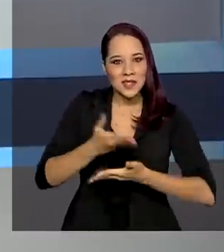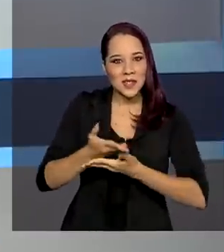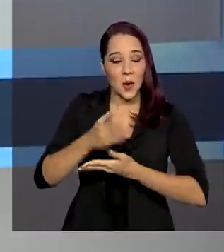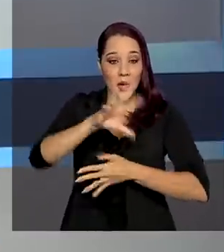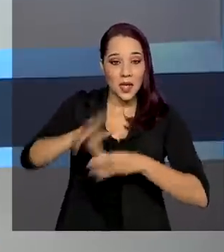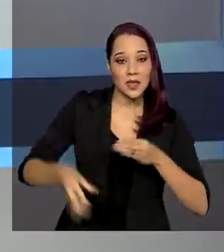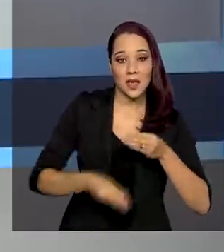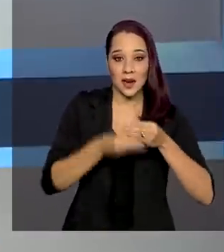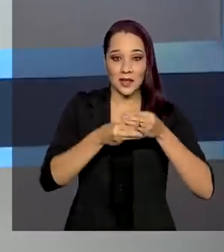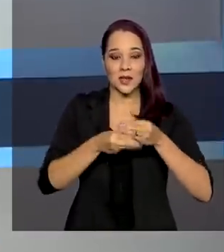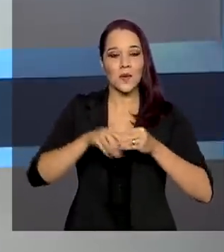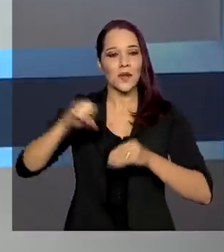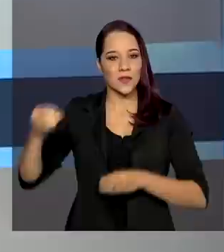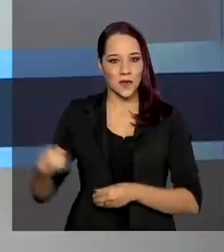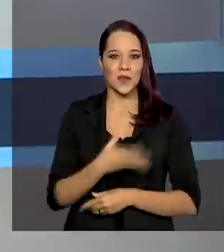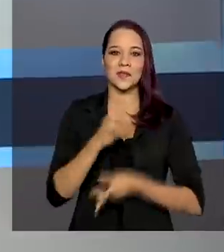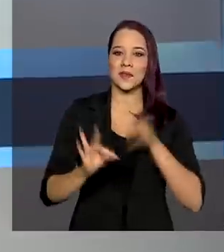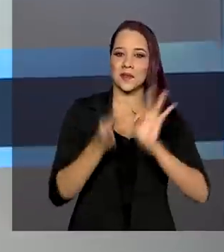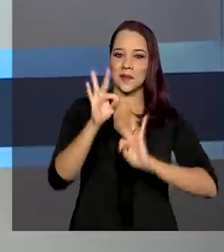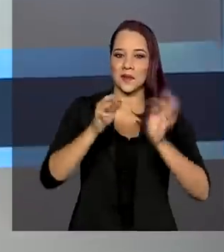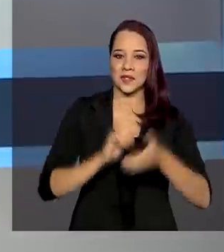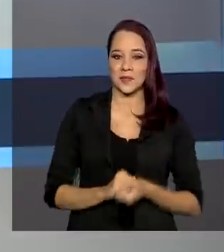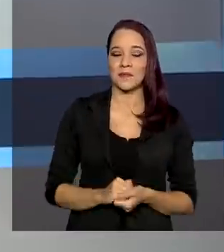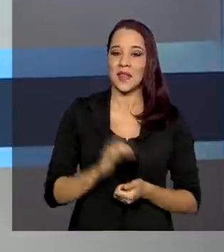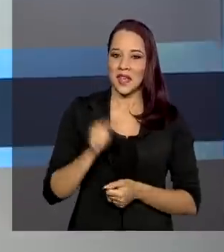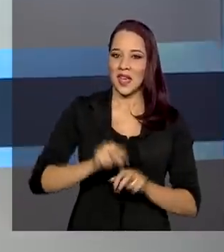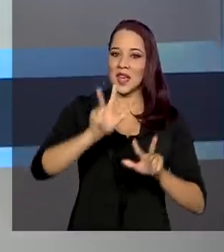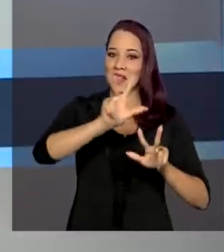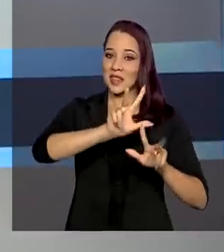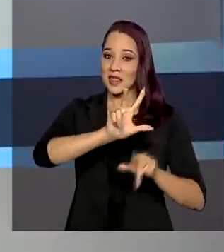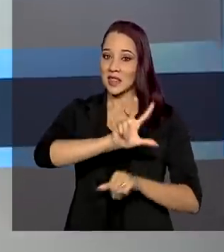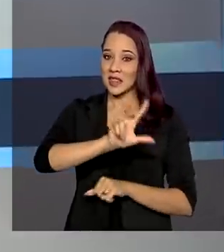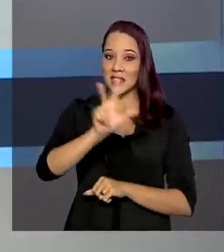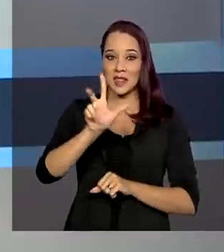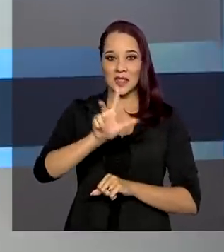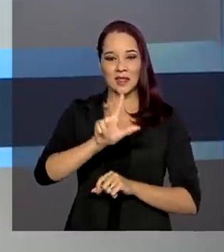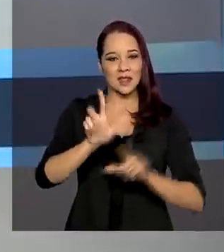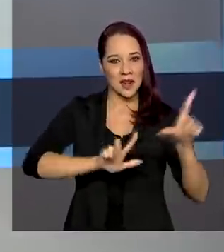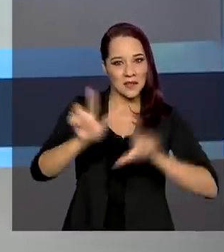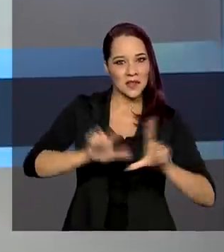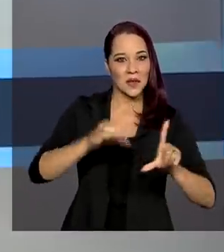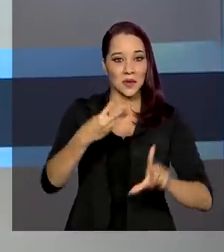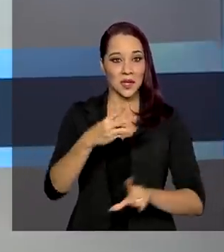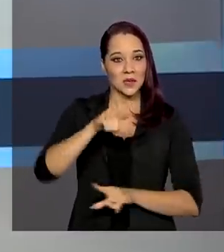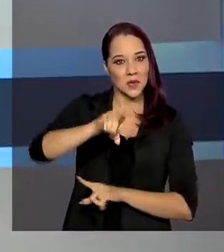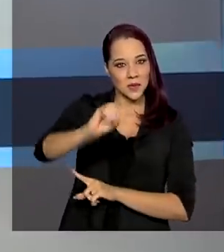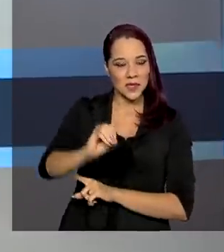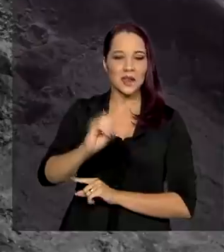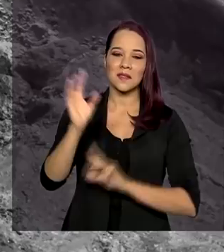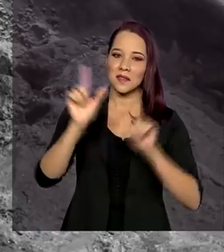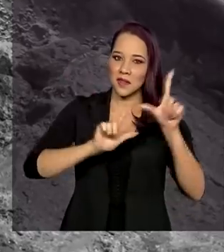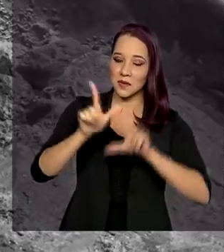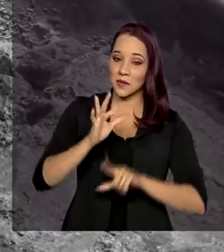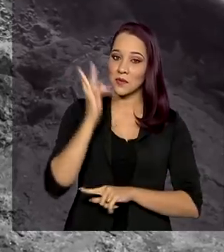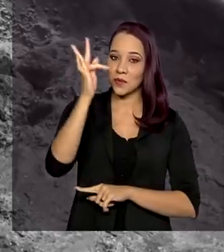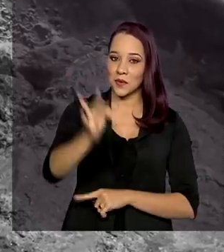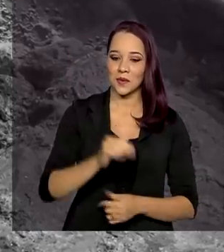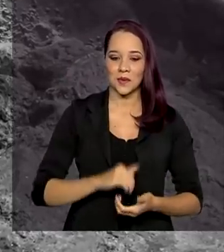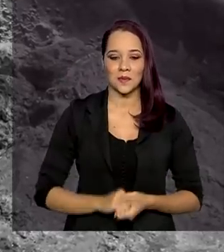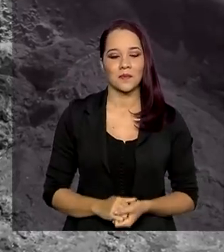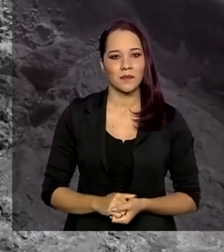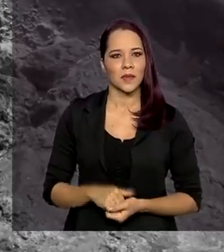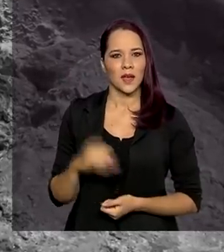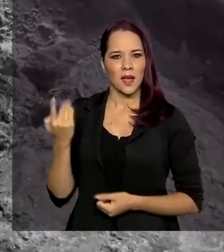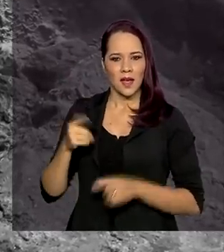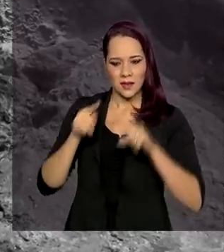integração e inovação tecnológica. É a TV 3.0, a televisão do futuro. A chamada